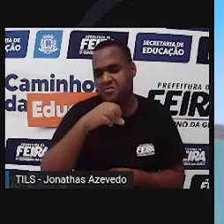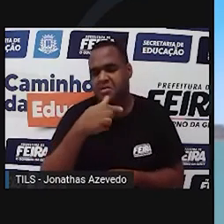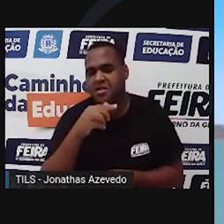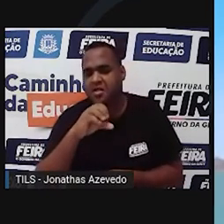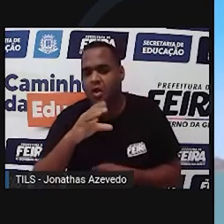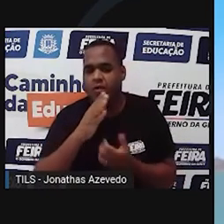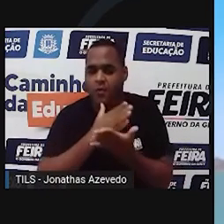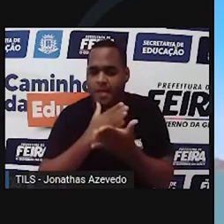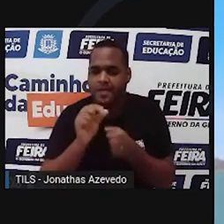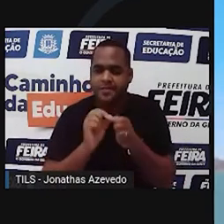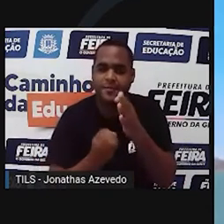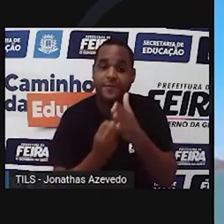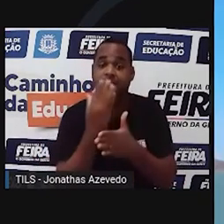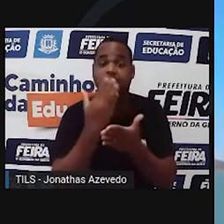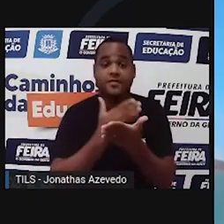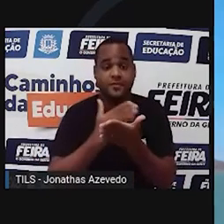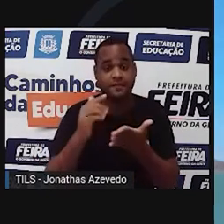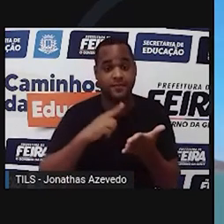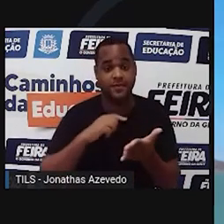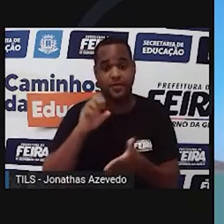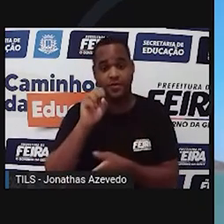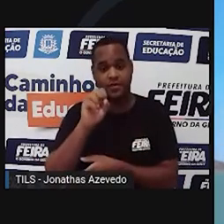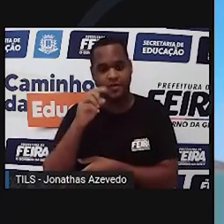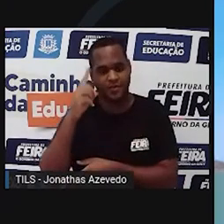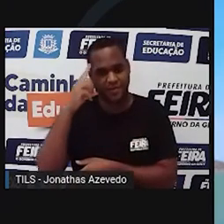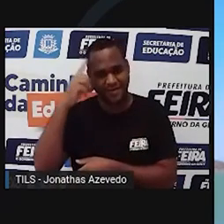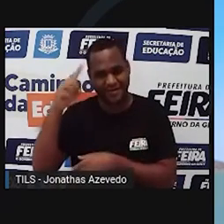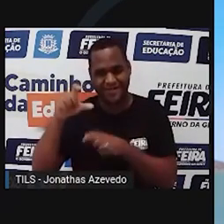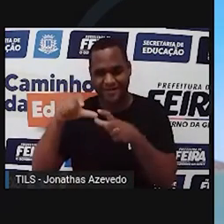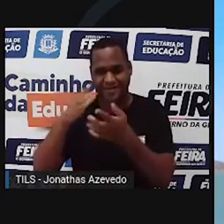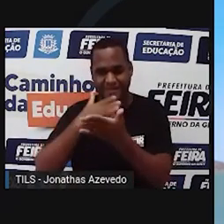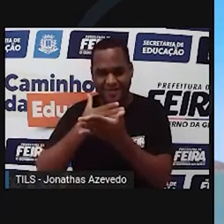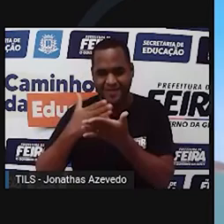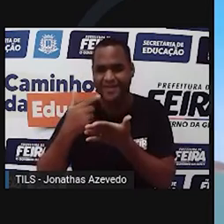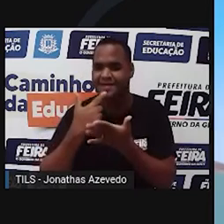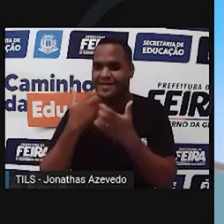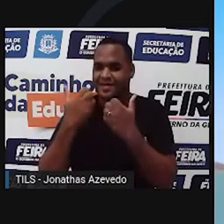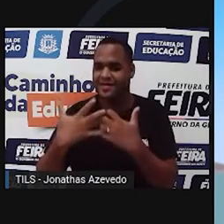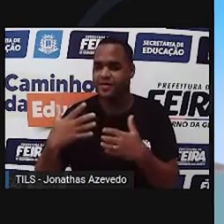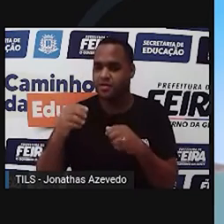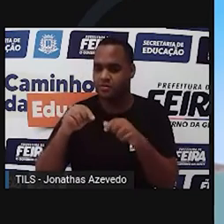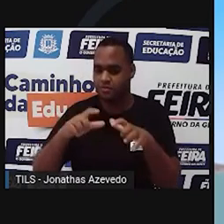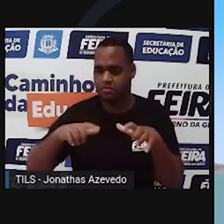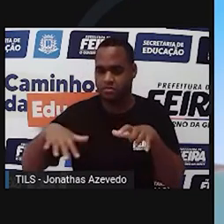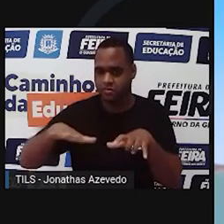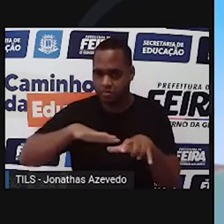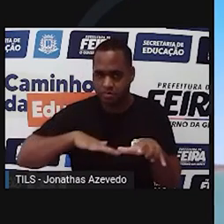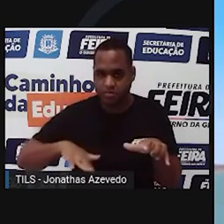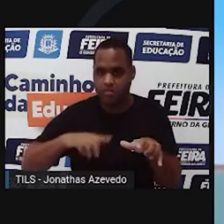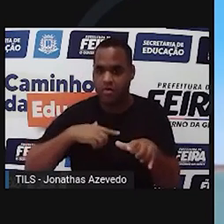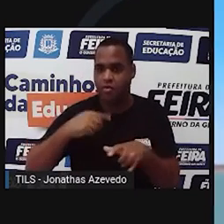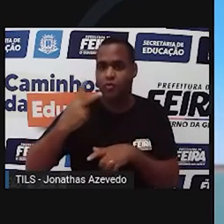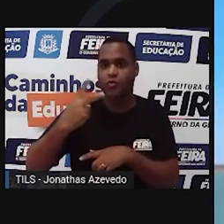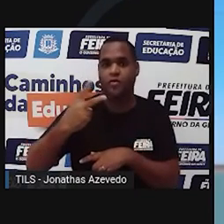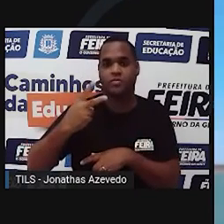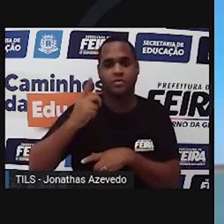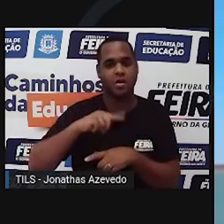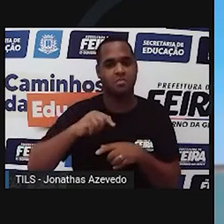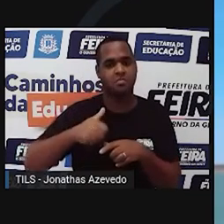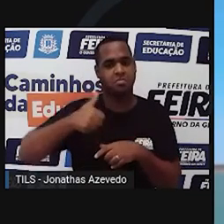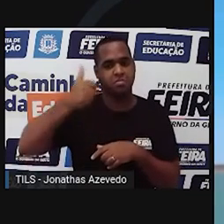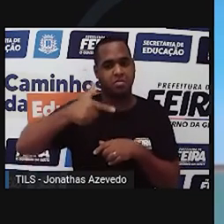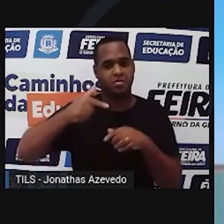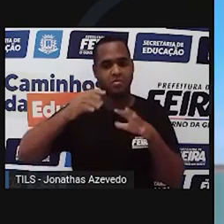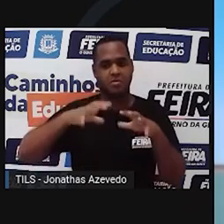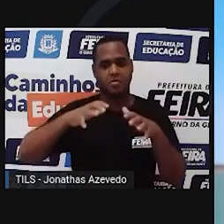a entrar em operação. E Sobradinho, que gerou um dos maiores lagos artificiais do mundo, o segundo ar do mundo. E o maior da